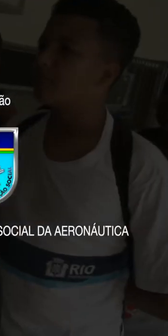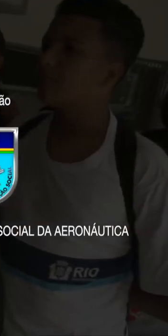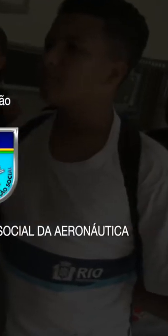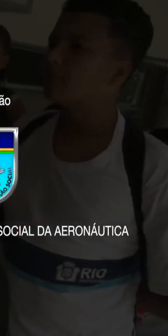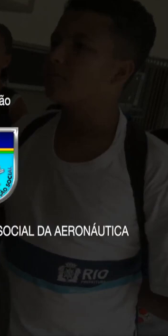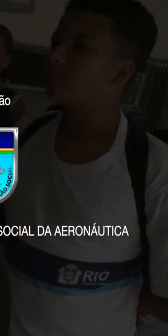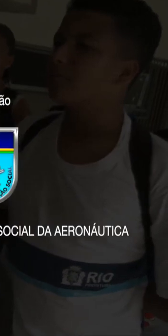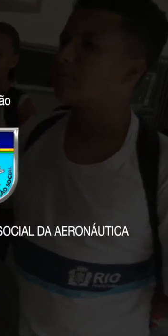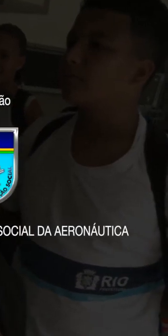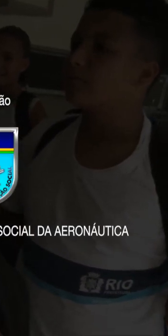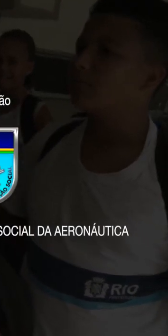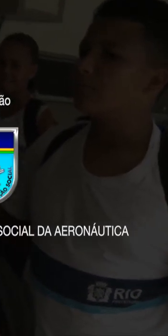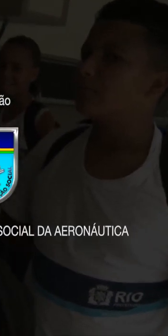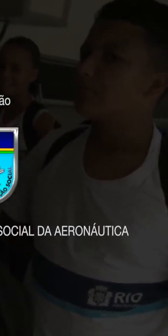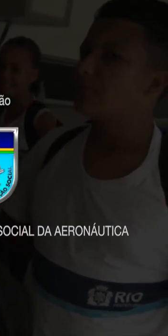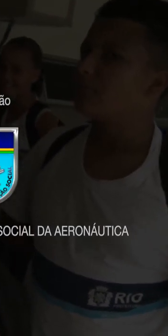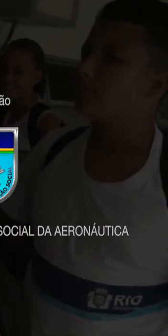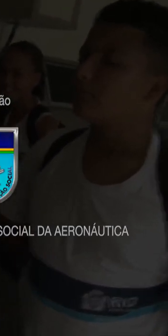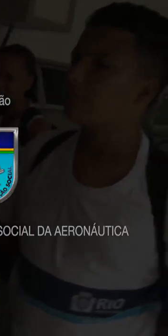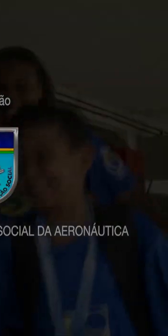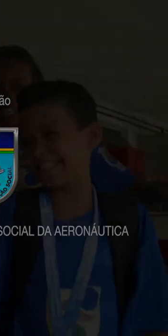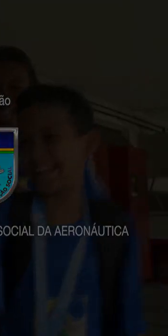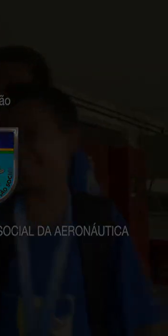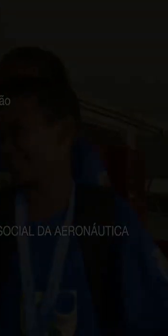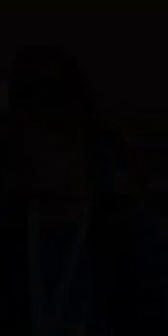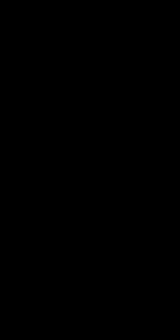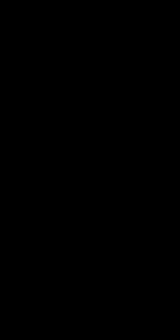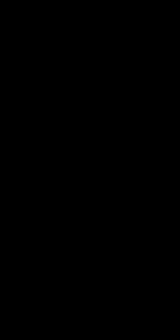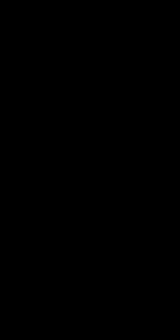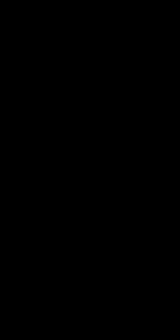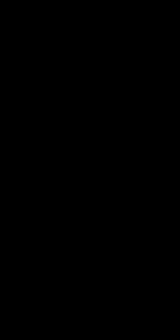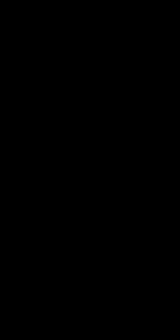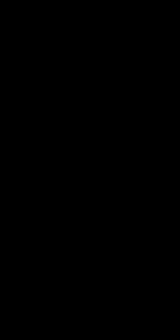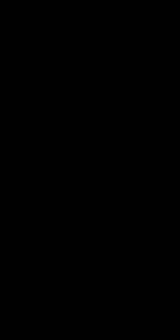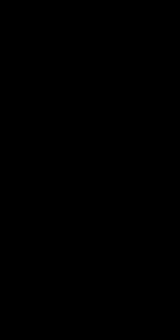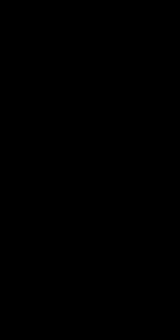bem, que nos leve deste temporal.